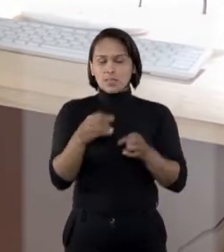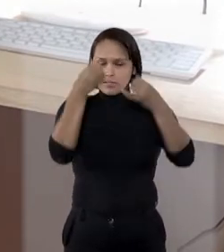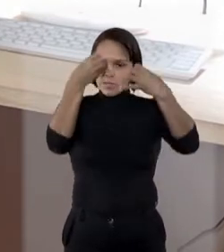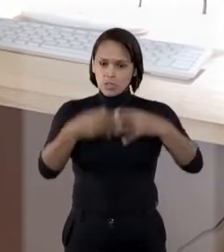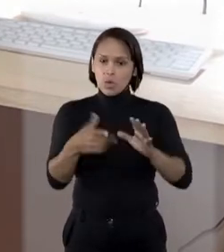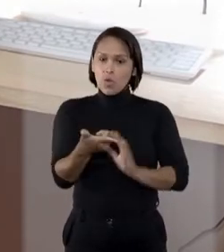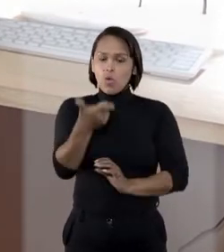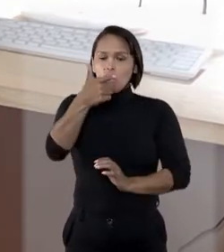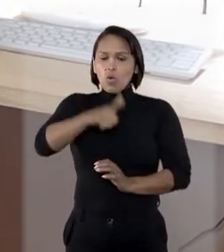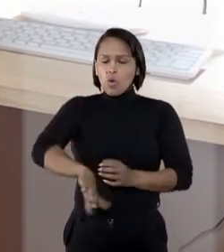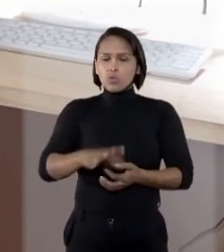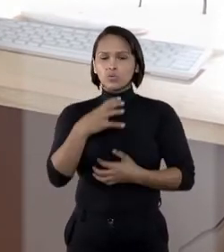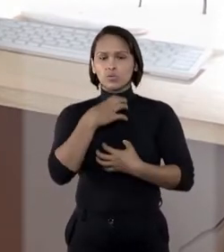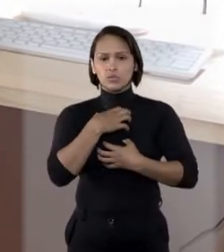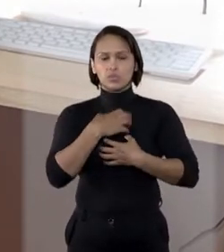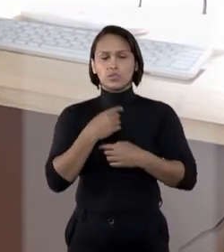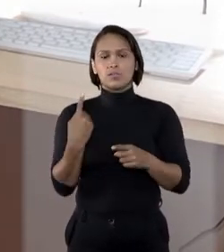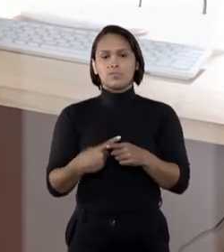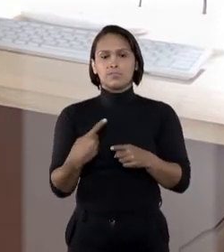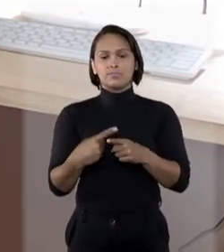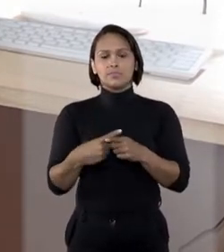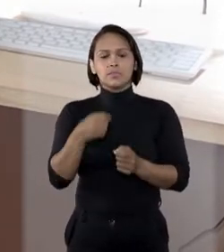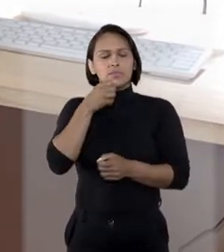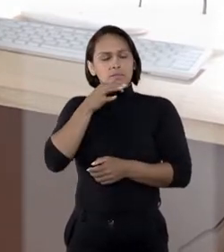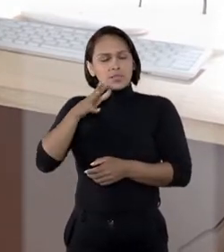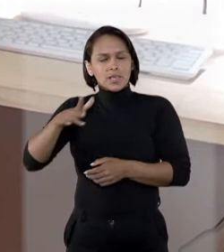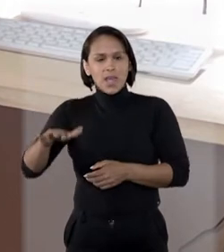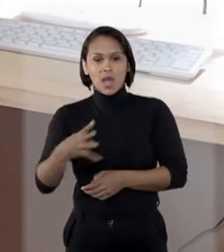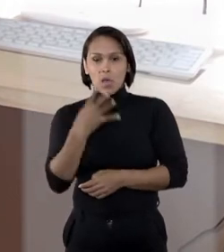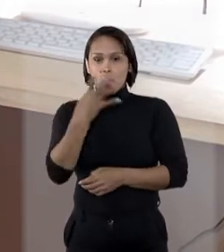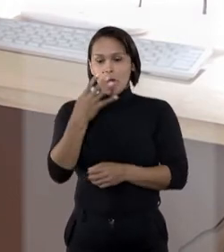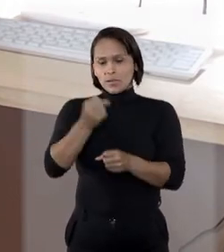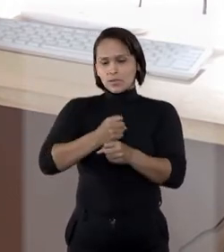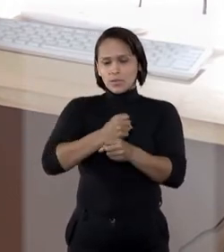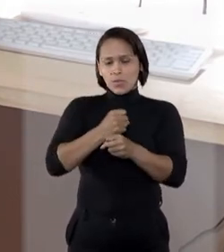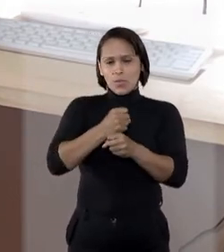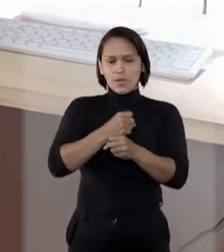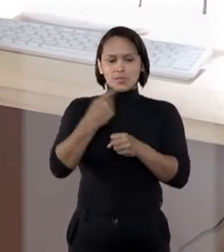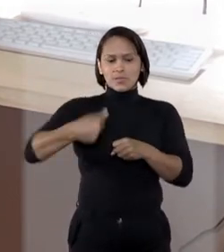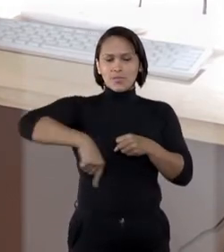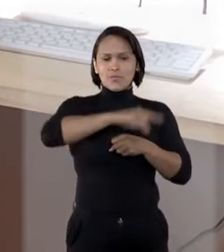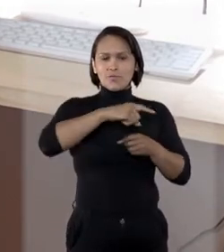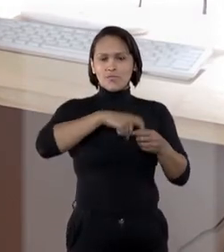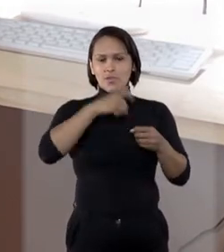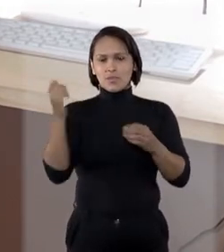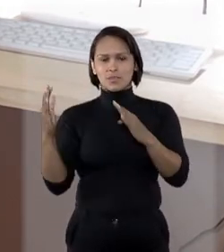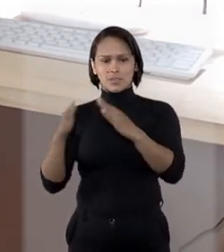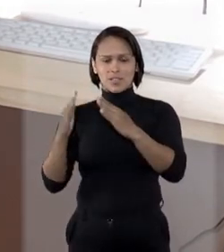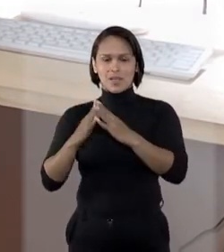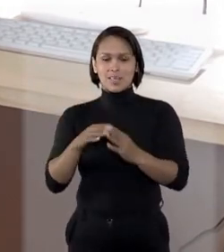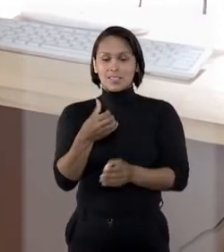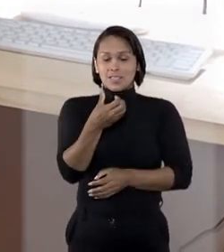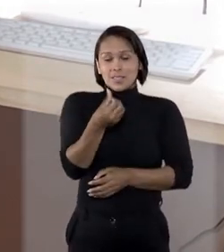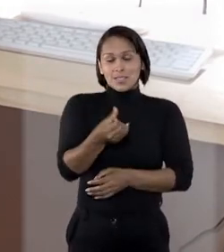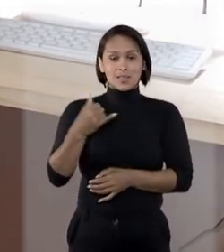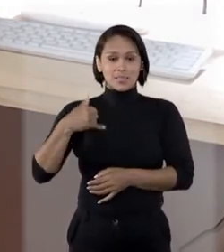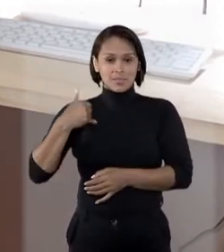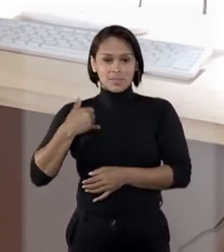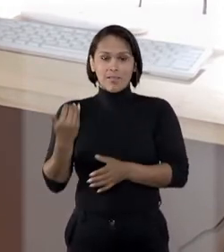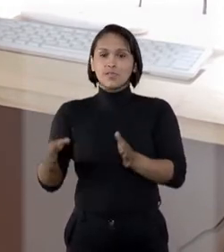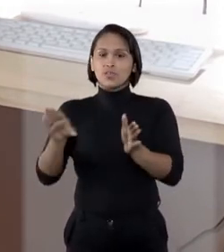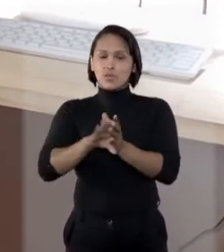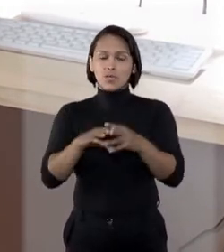outras, especialmente porque a criança, que permanece no abrigo há mais de quatro anos, já atingiu seis anos de idade, o que